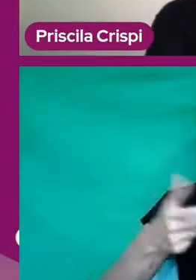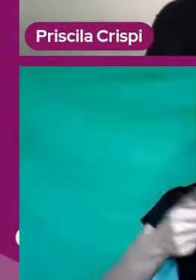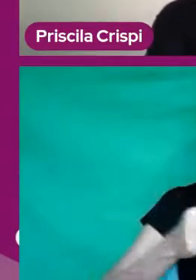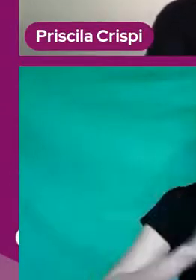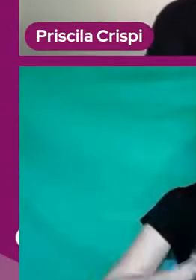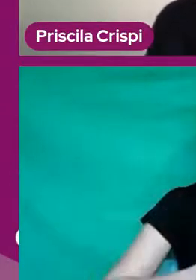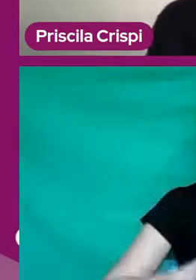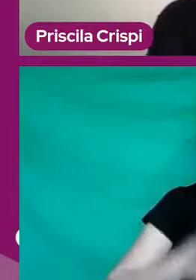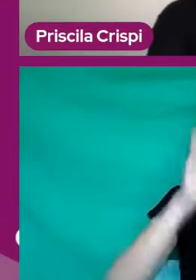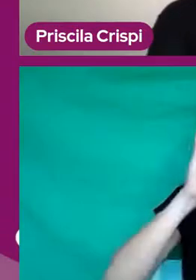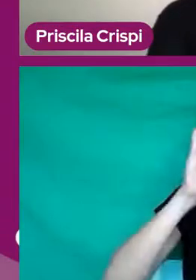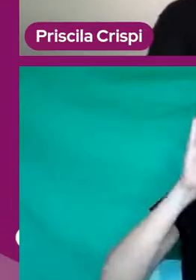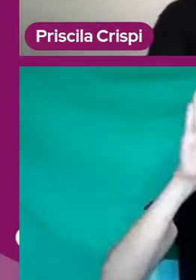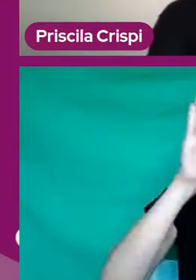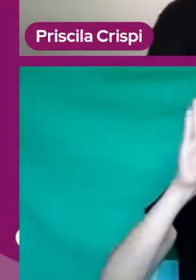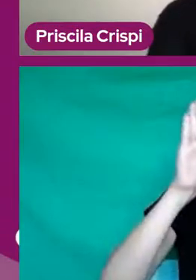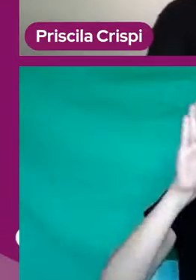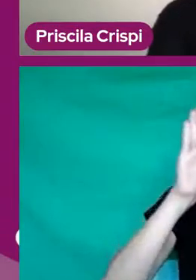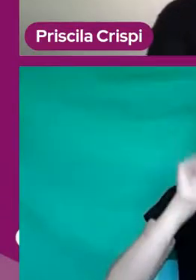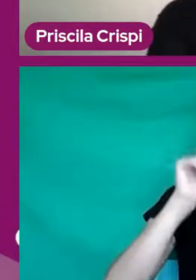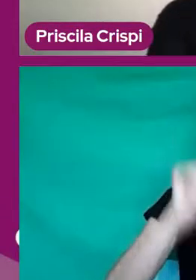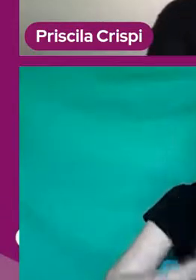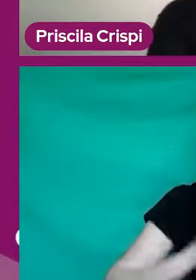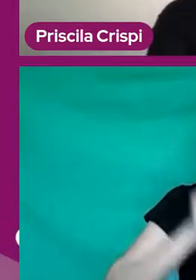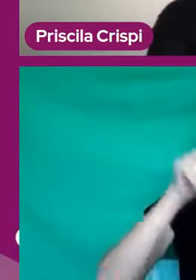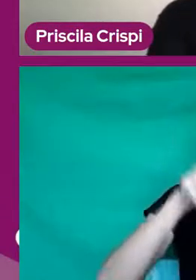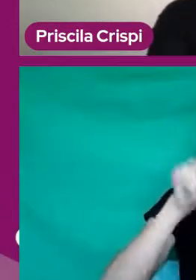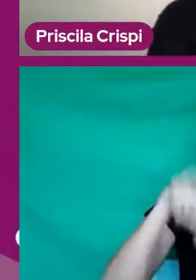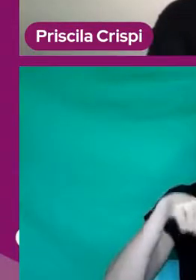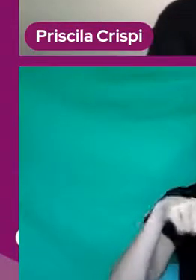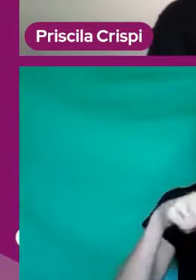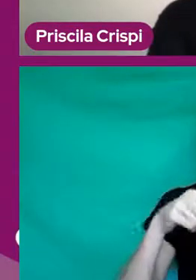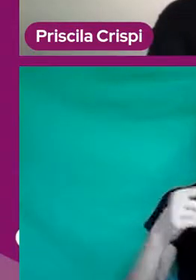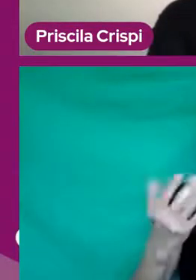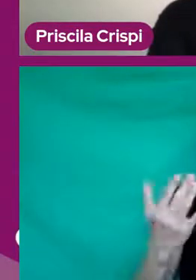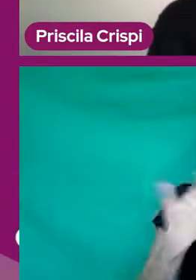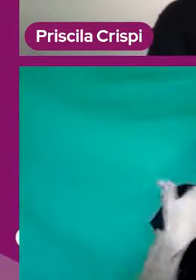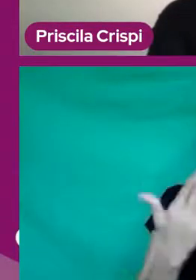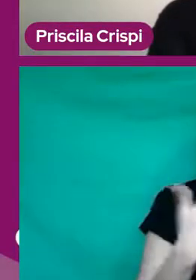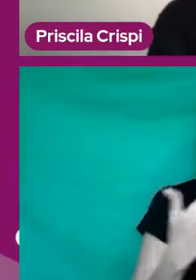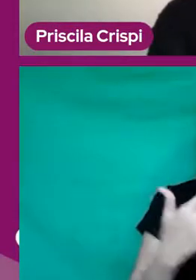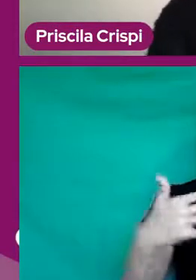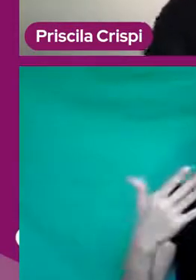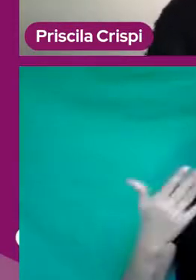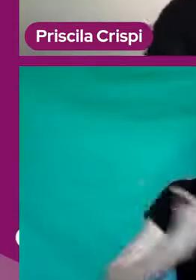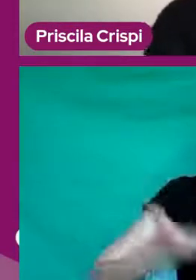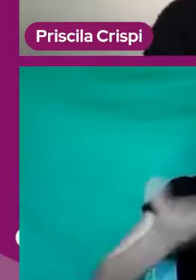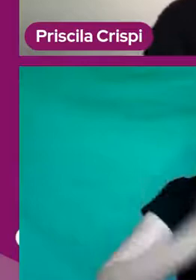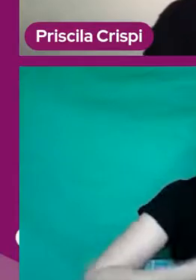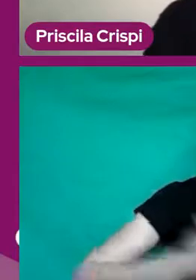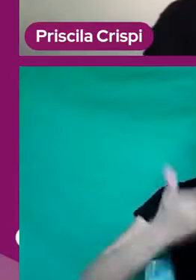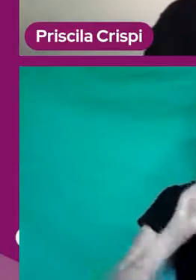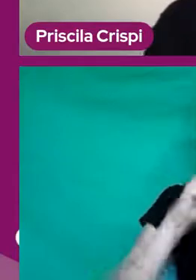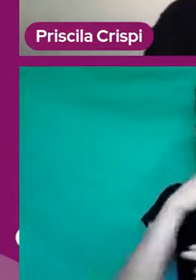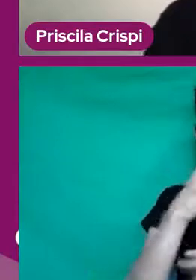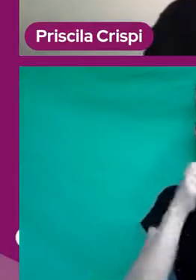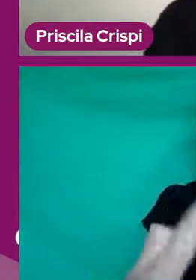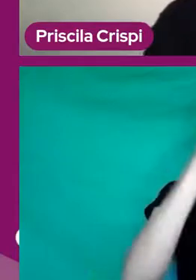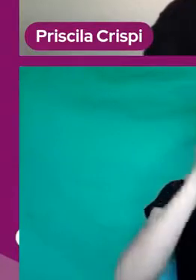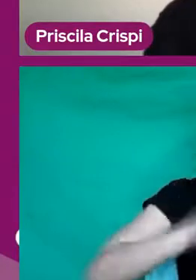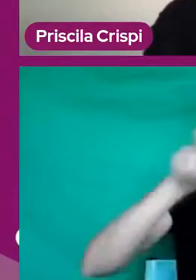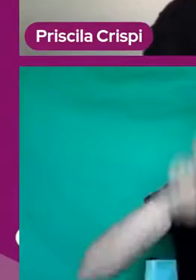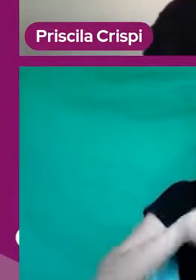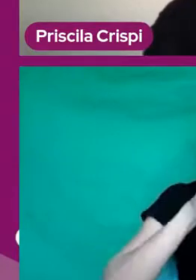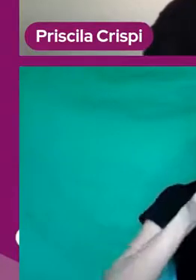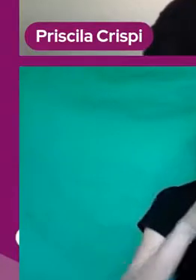para poder conversar ou impactar as pessoas, sejam as crianças, os